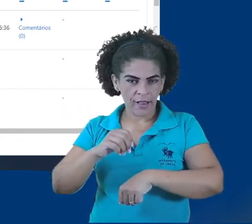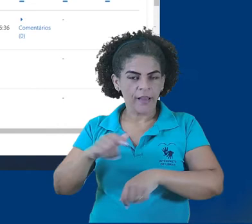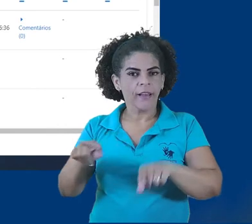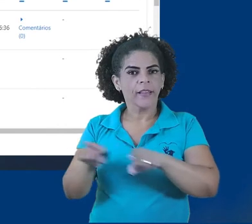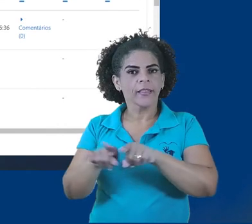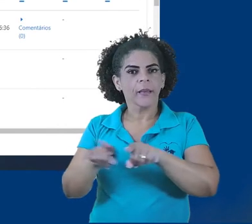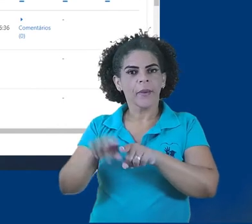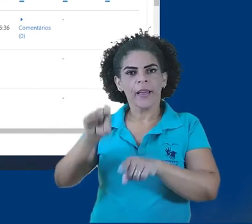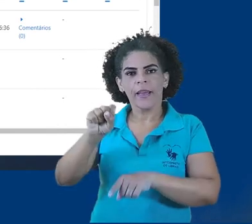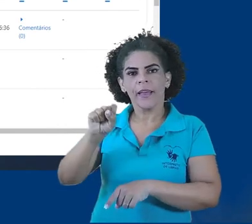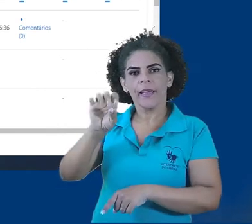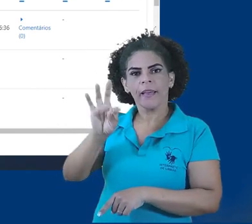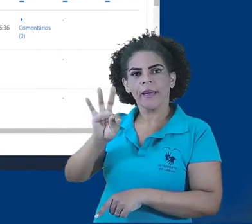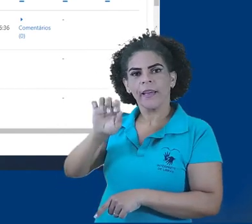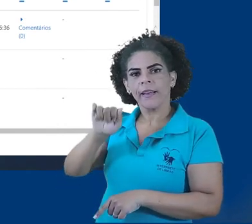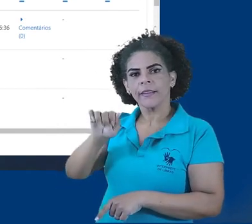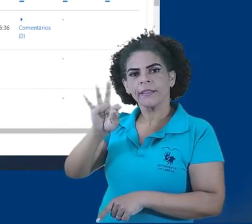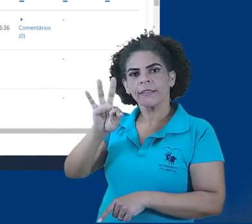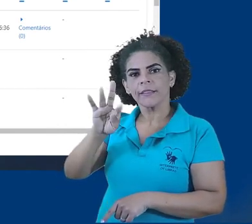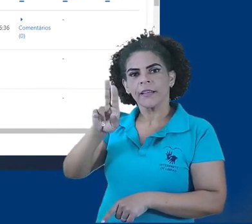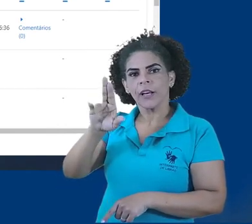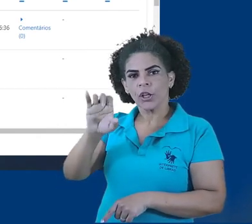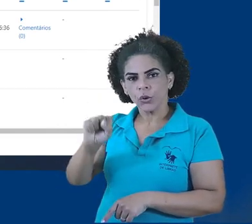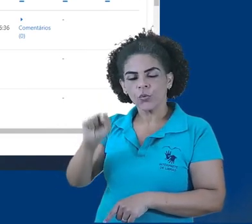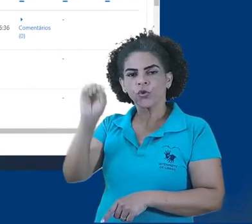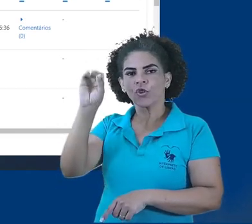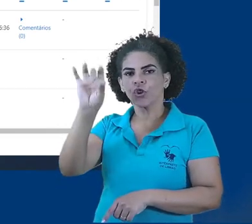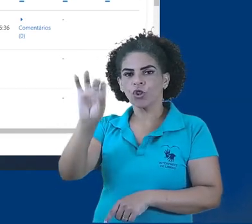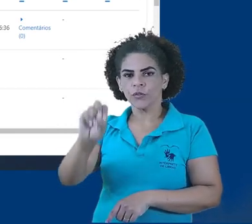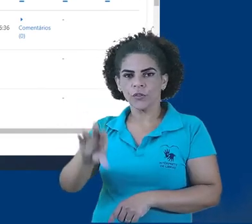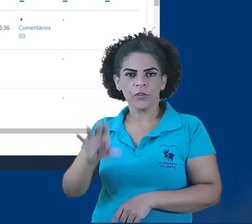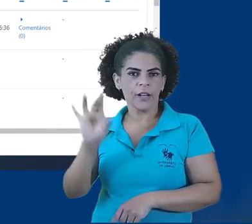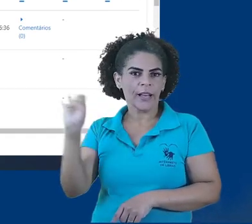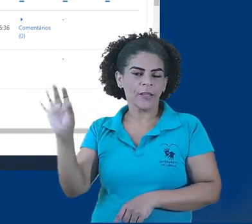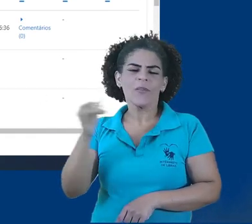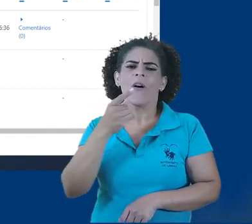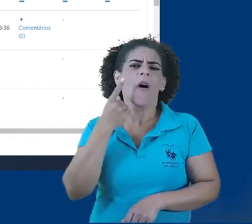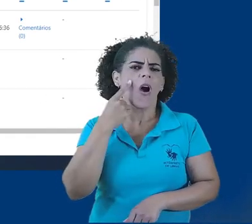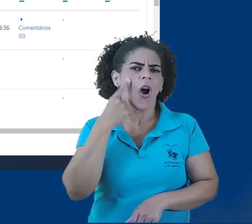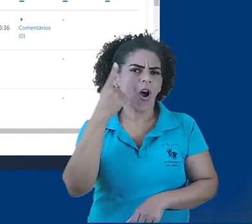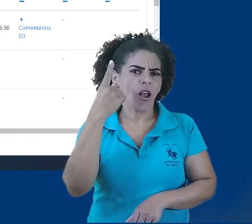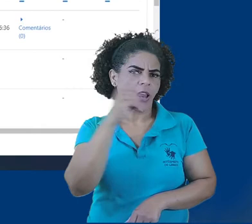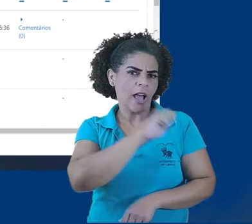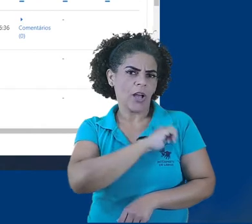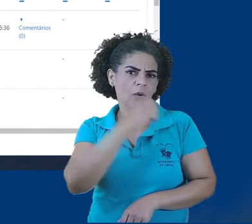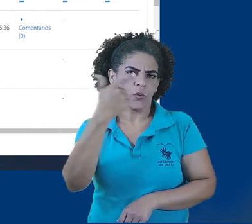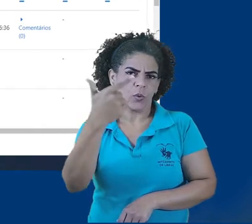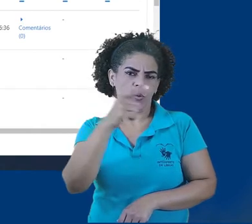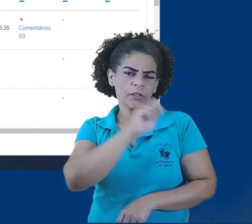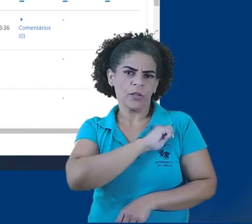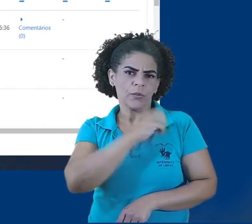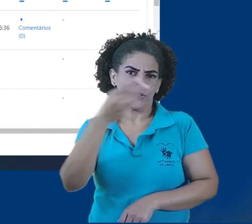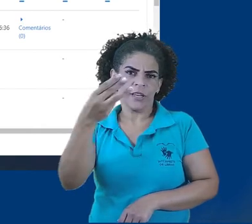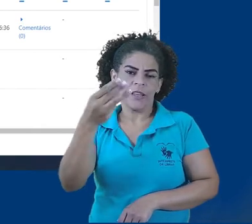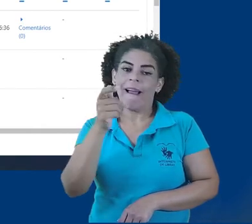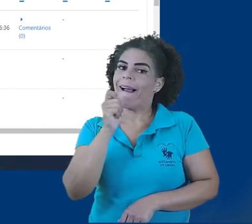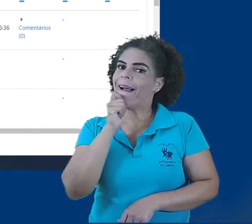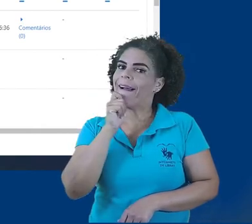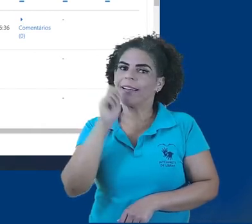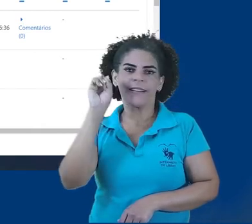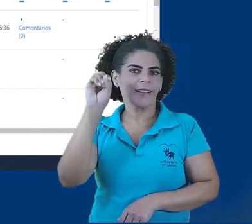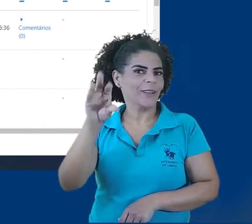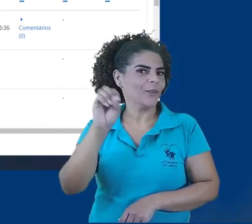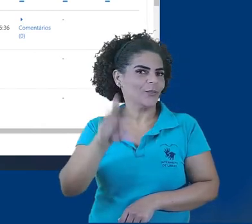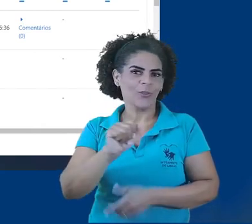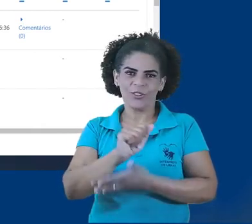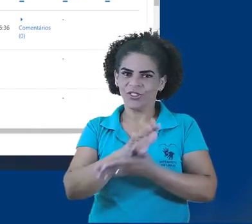como o status de envio de cada um para essa tarefa. Reparem, aluno 2 e aluno 3 ainda